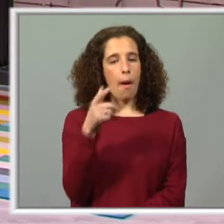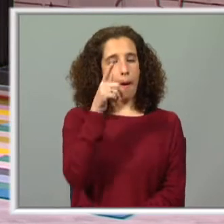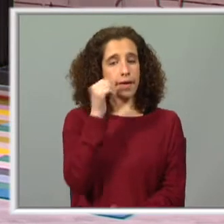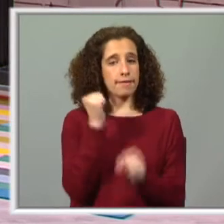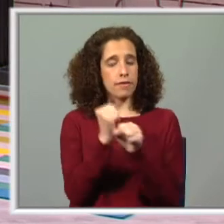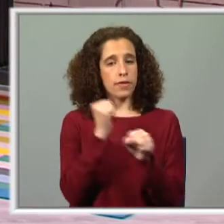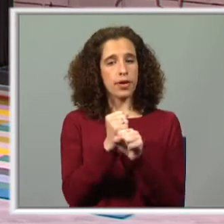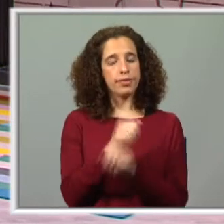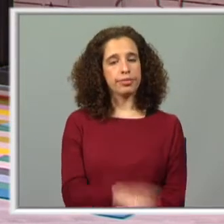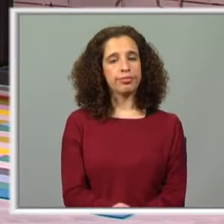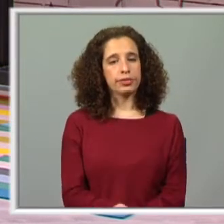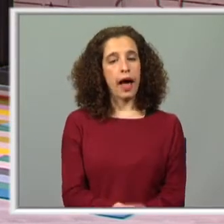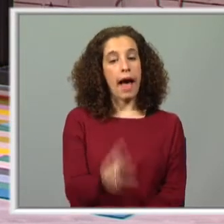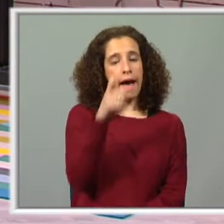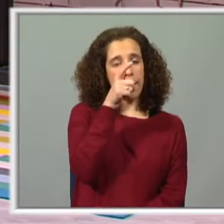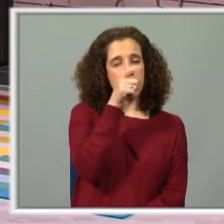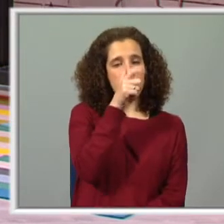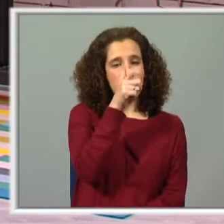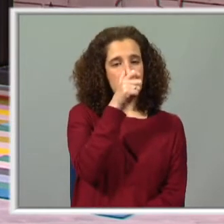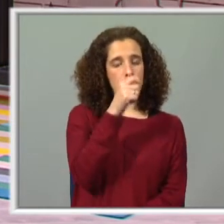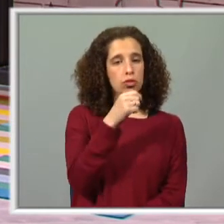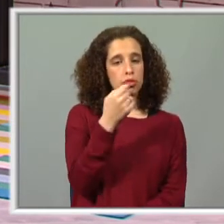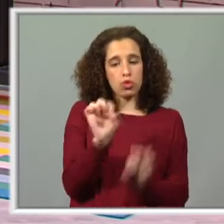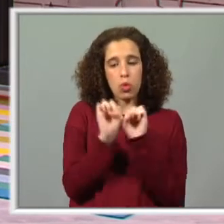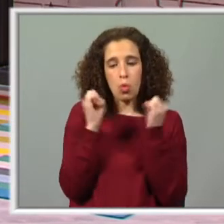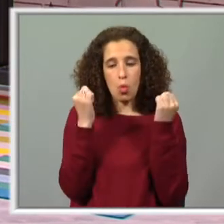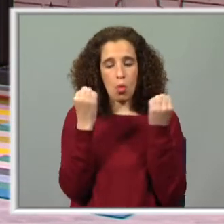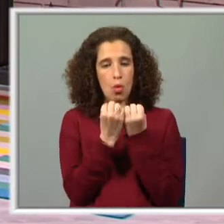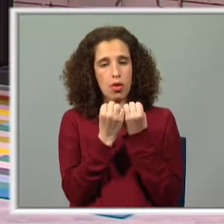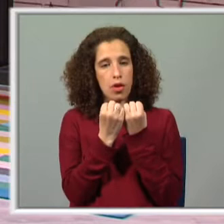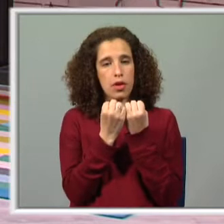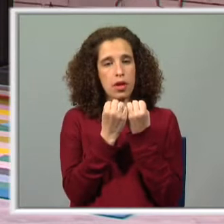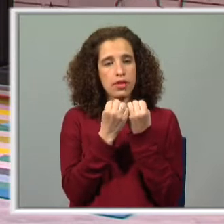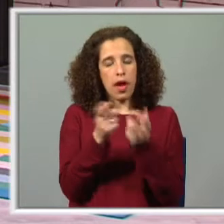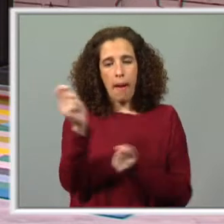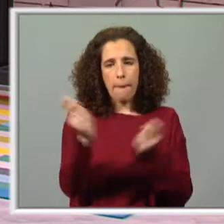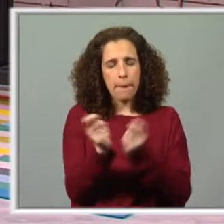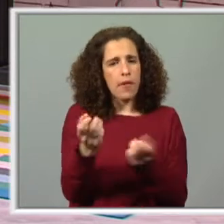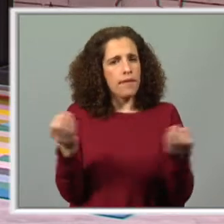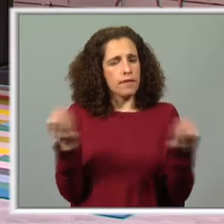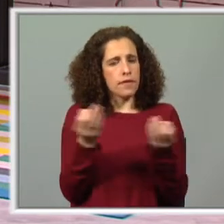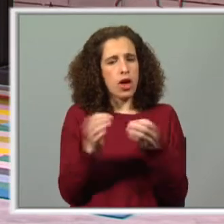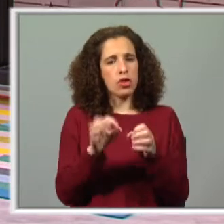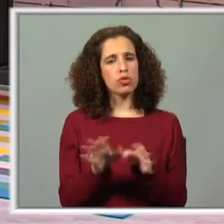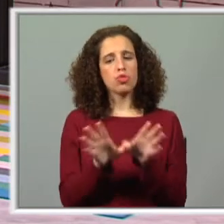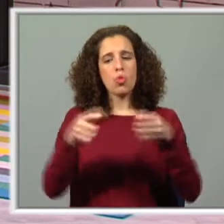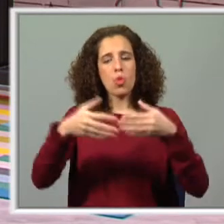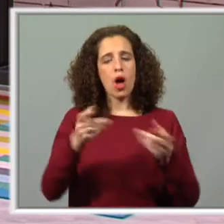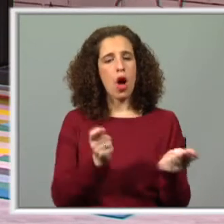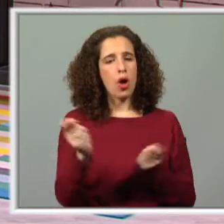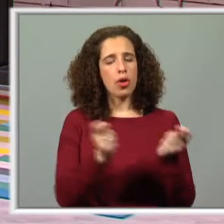funções que as formigas, numa sociedade o quê? Muito organizada, numa comunidade muito